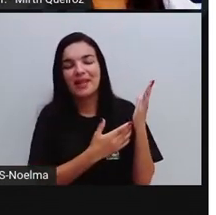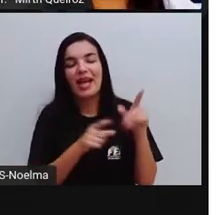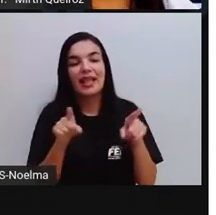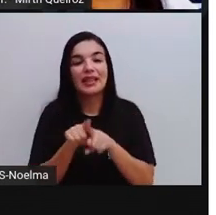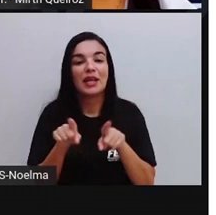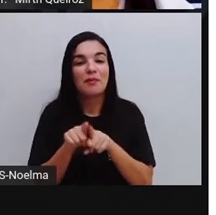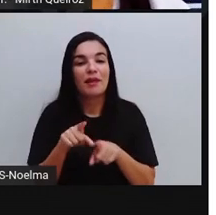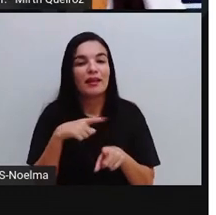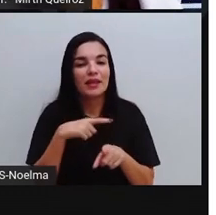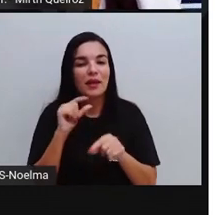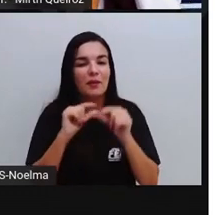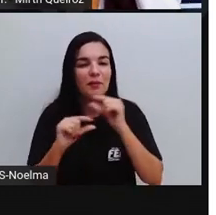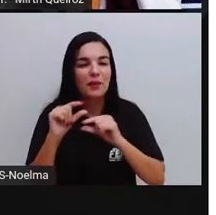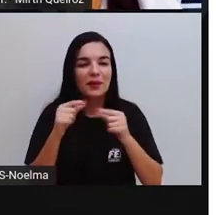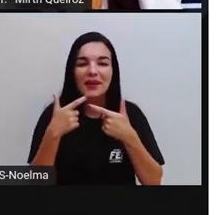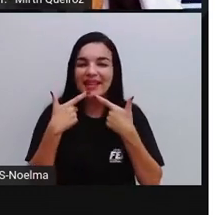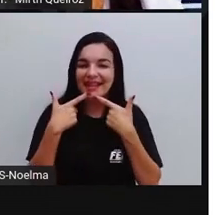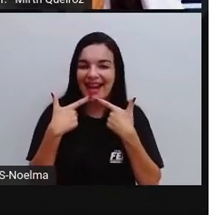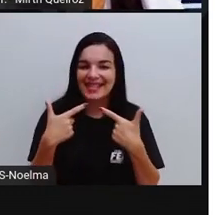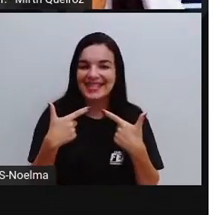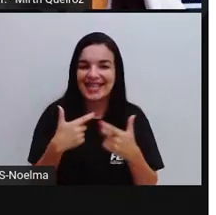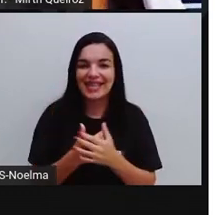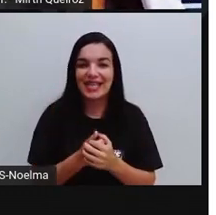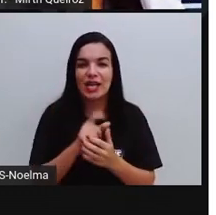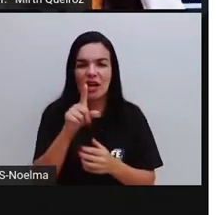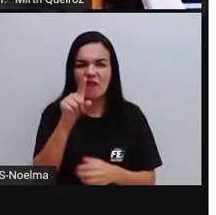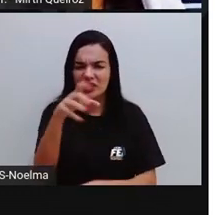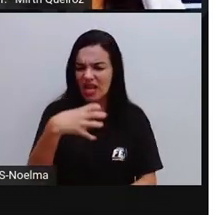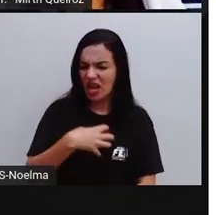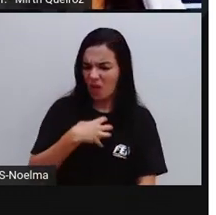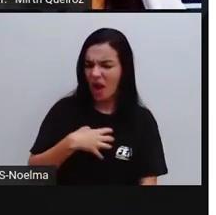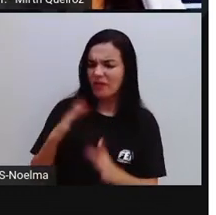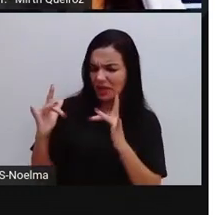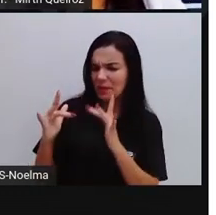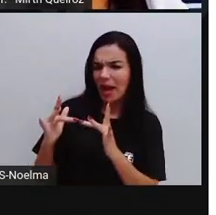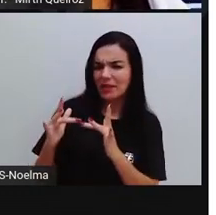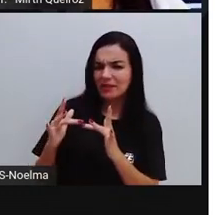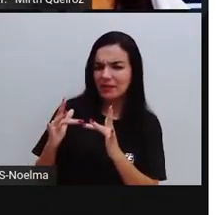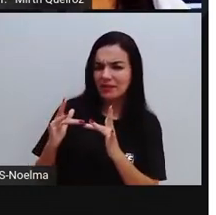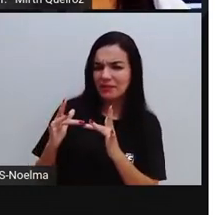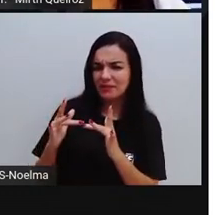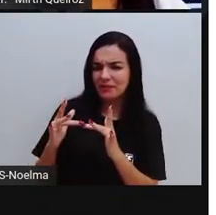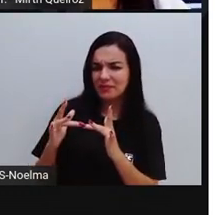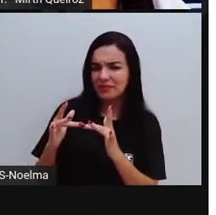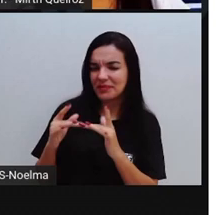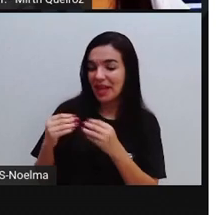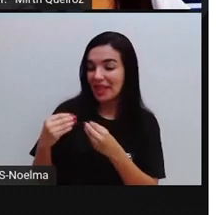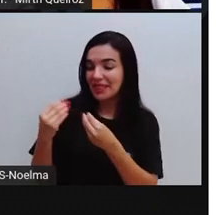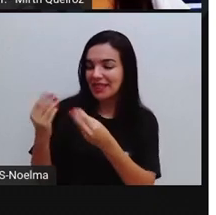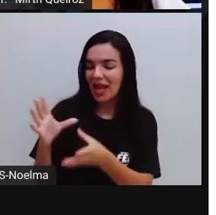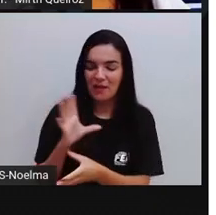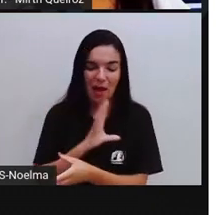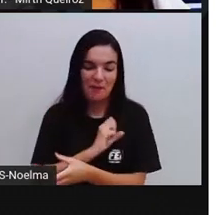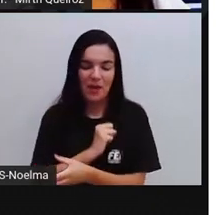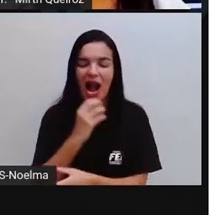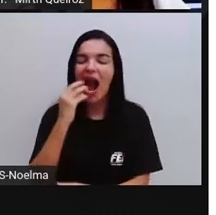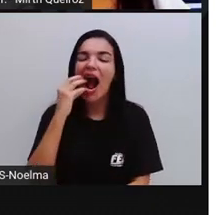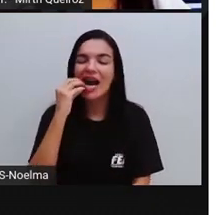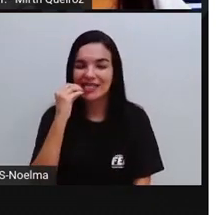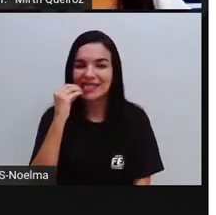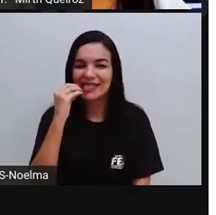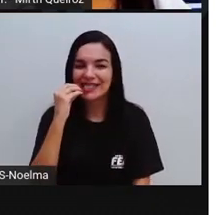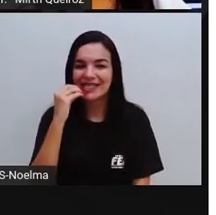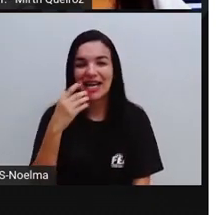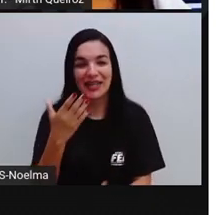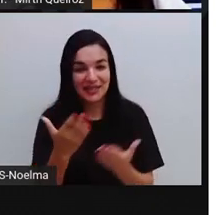vai encontrar um pouquinho de humor. Tá com raiva do namorado? Serenata de amor, morde aqui, tá?